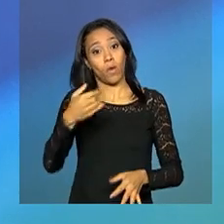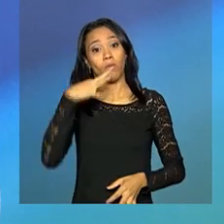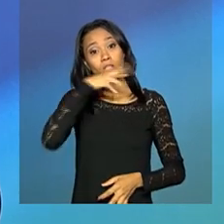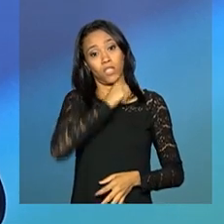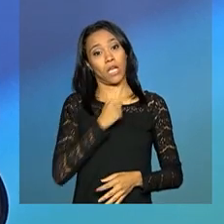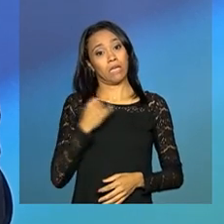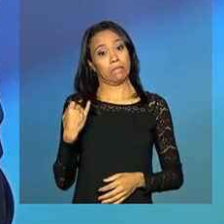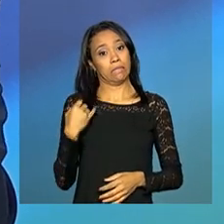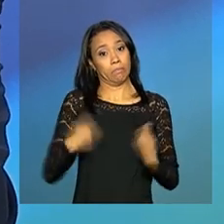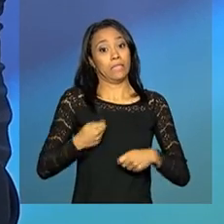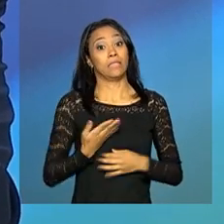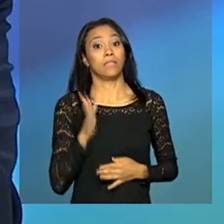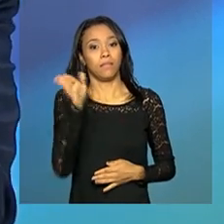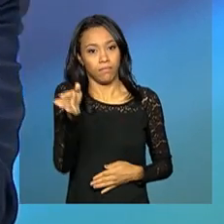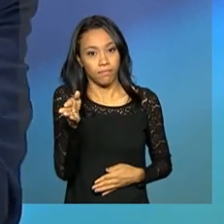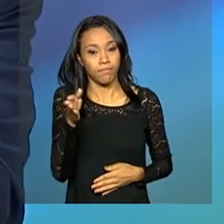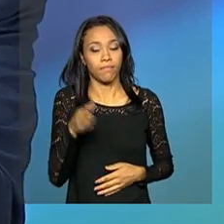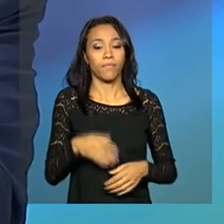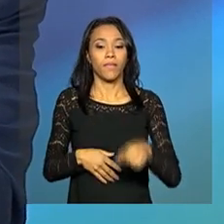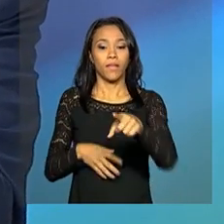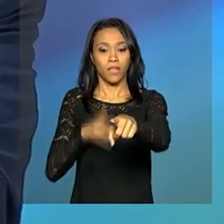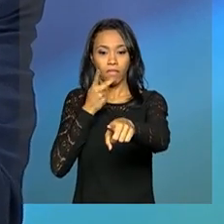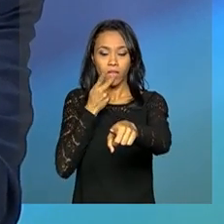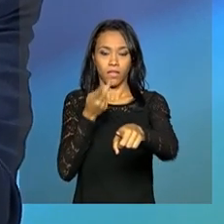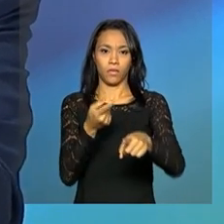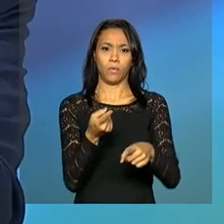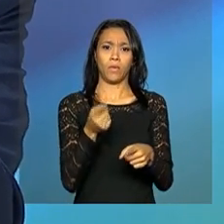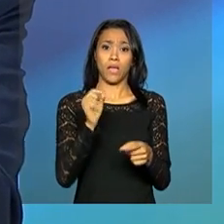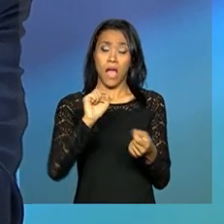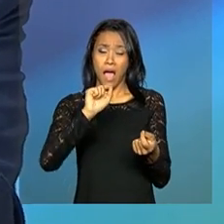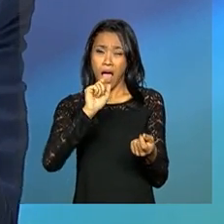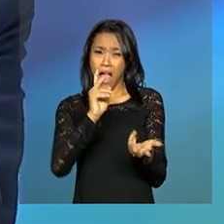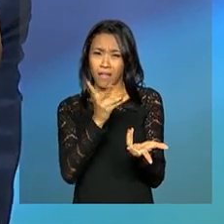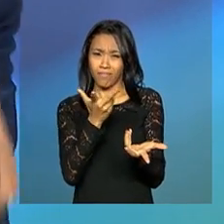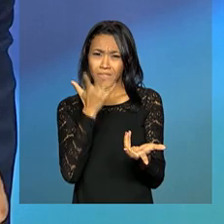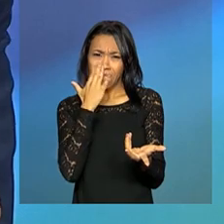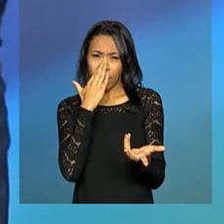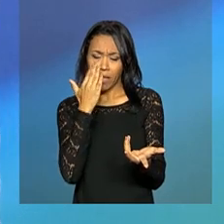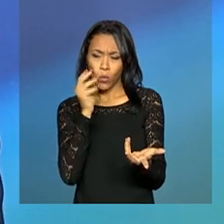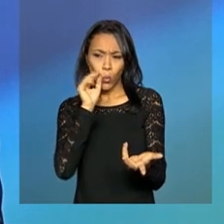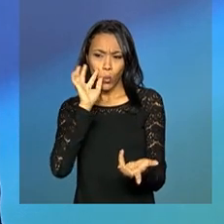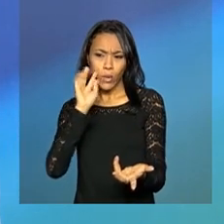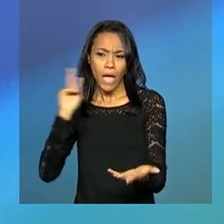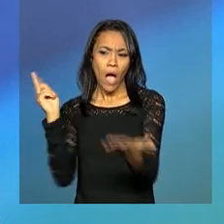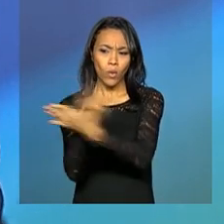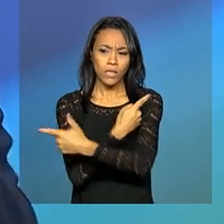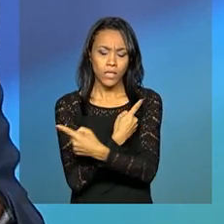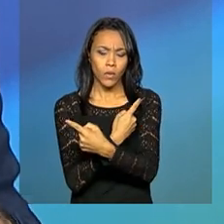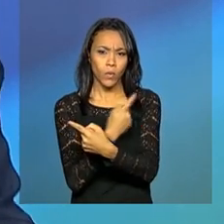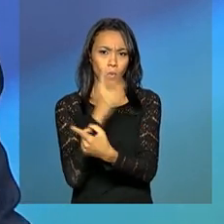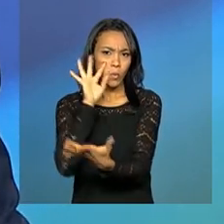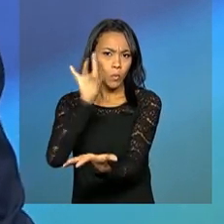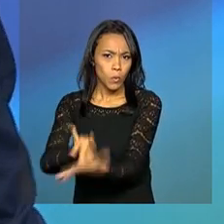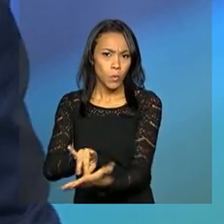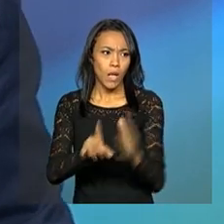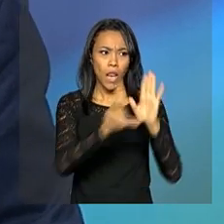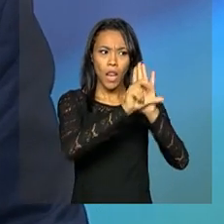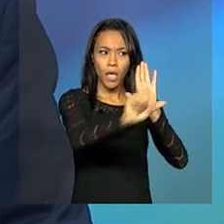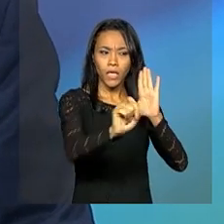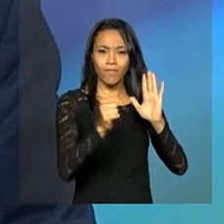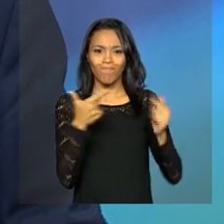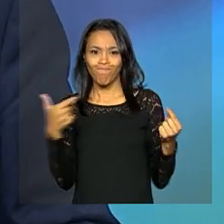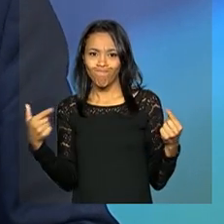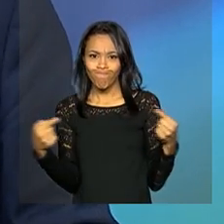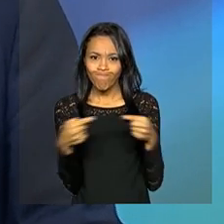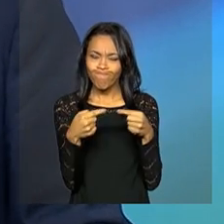A não observância da subsunção, da adequação entre fato e lei, isso pode ser discutido no